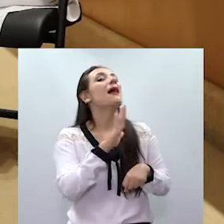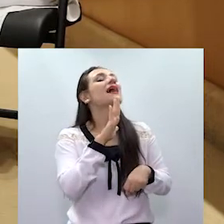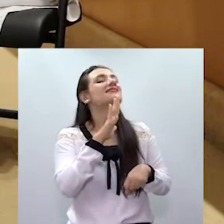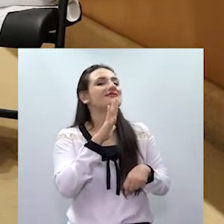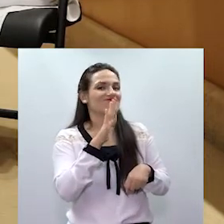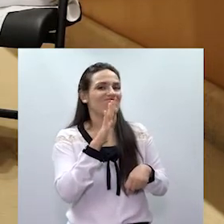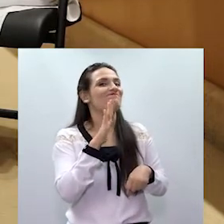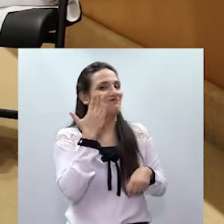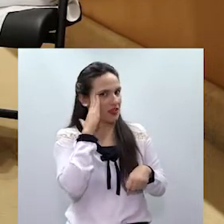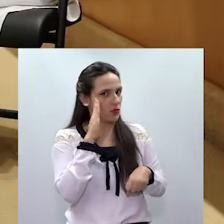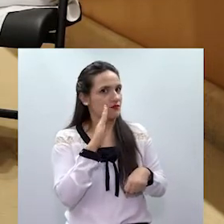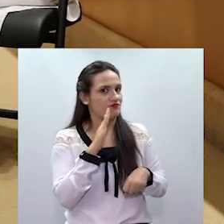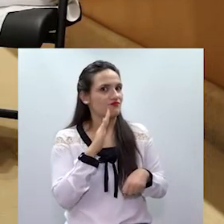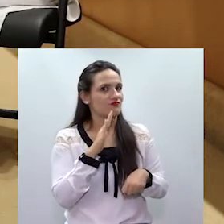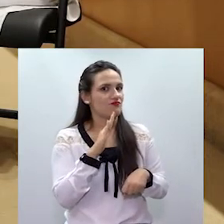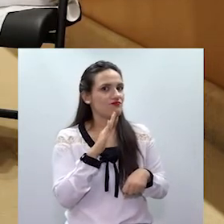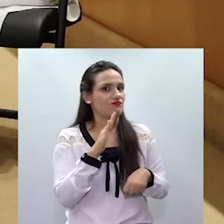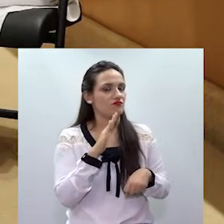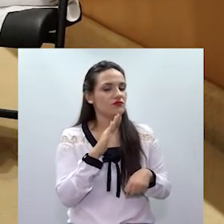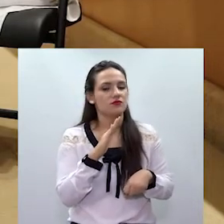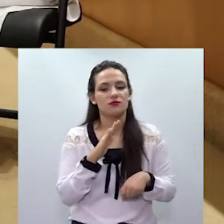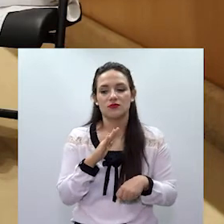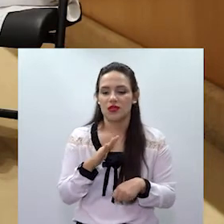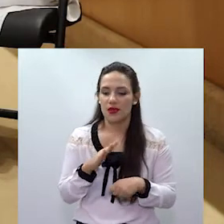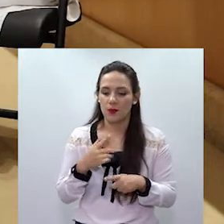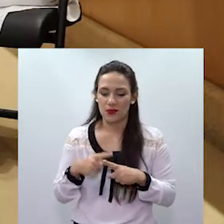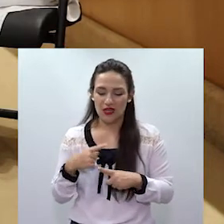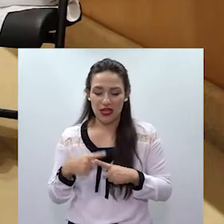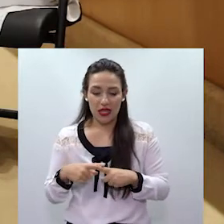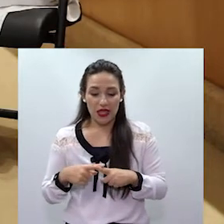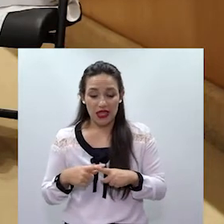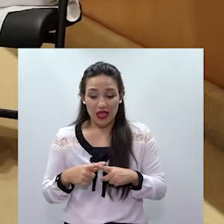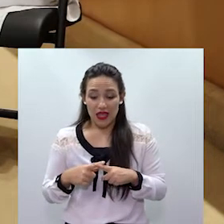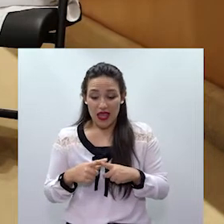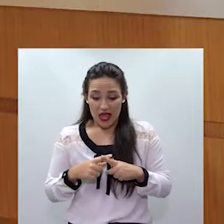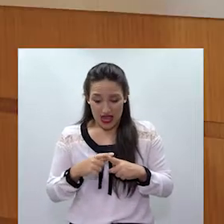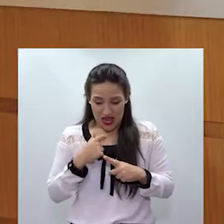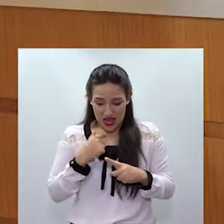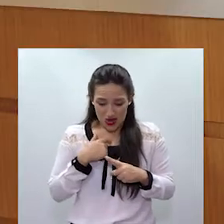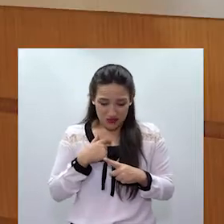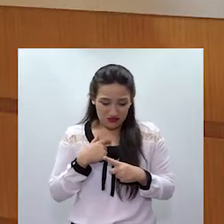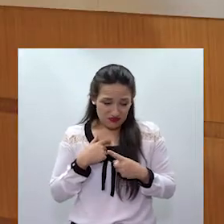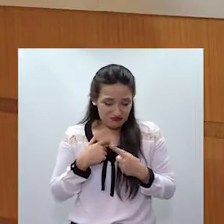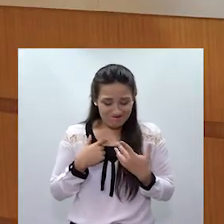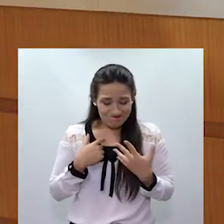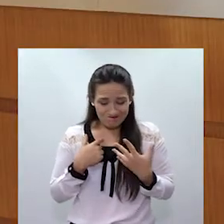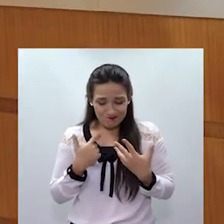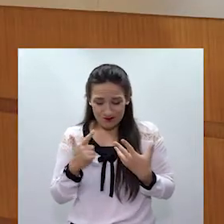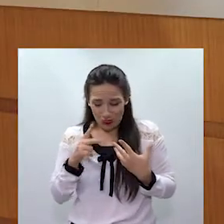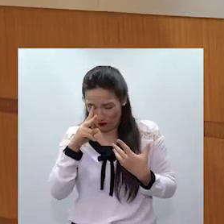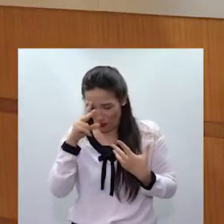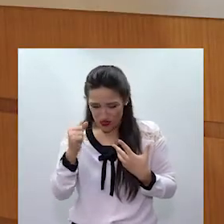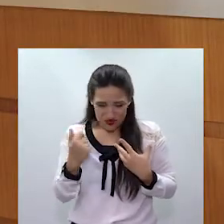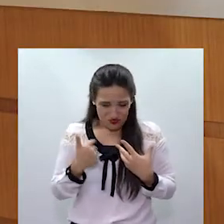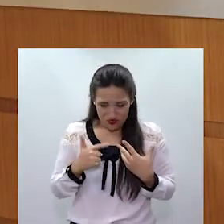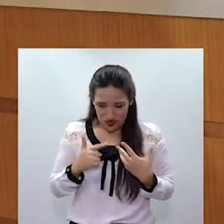de gênero e da violência doméstica, uma vulnerabilidade exacerbada. As mulheres, nesse período